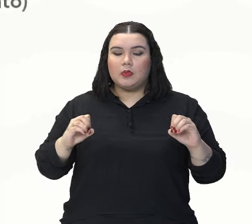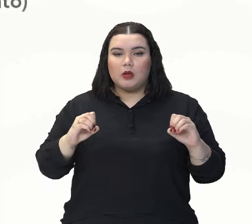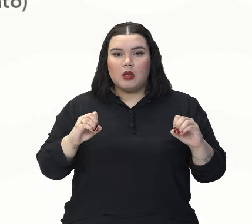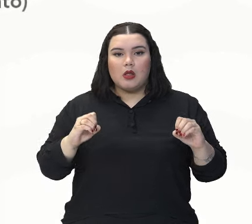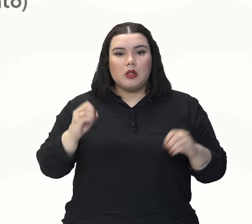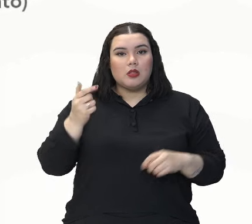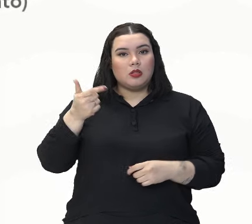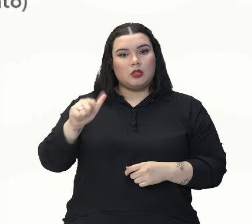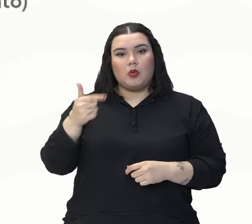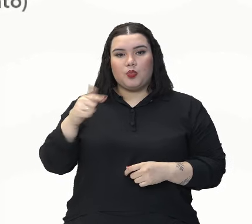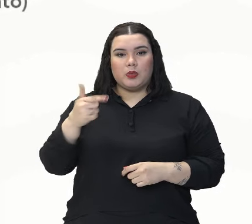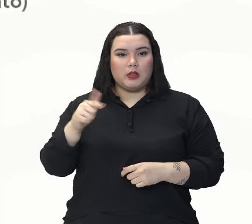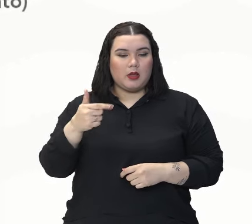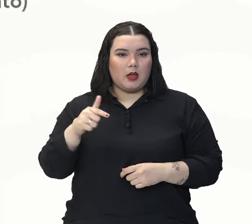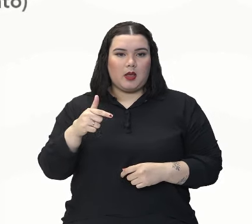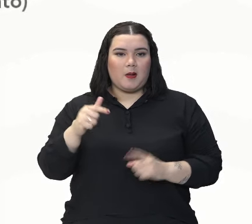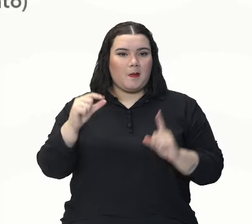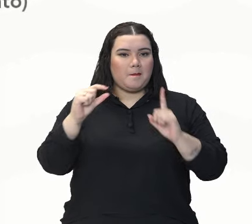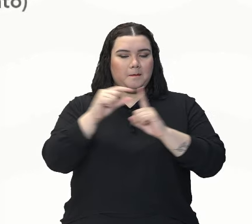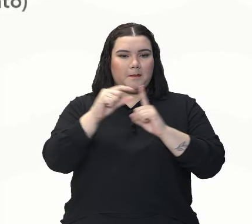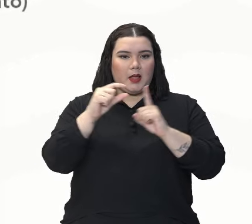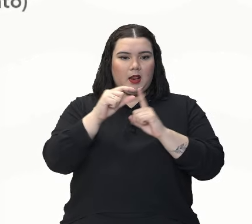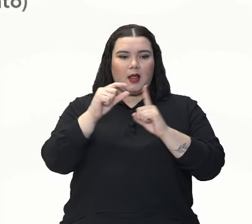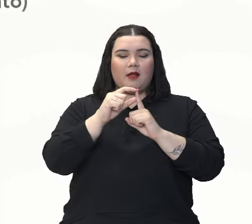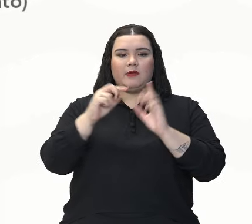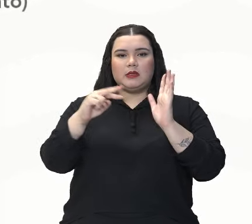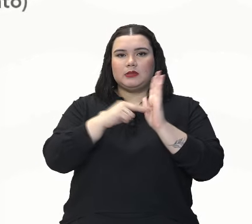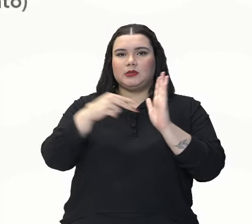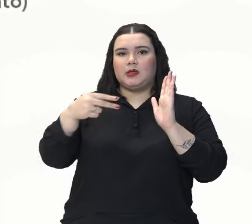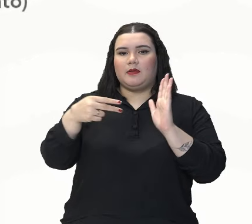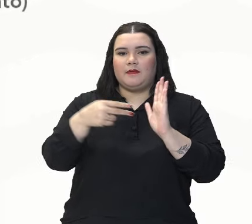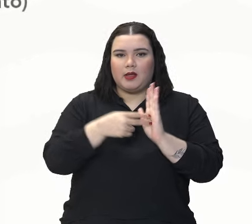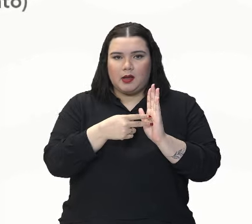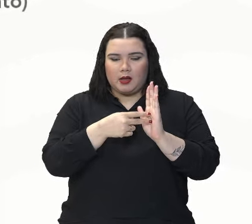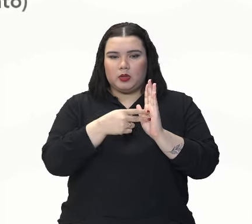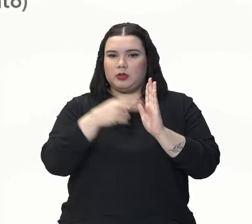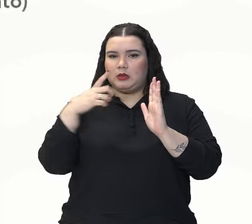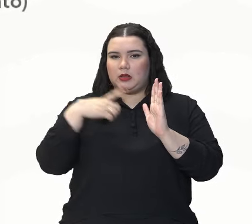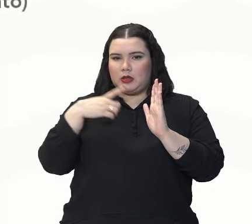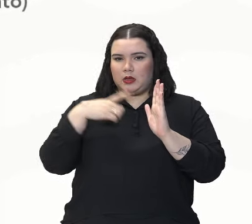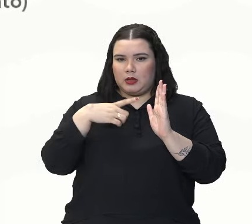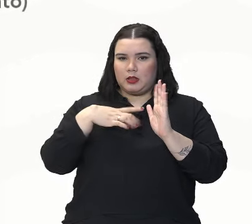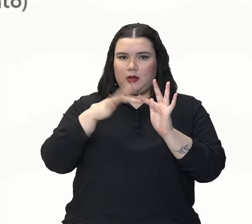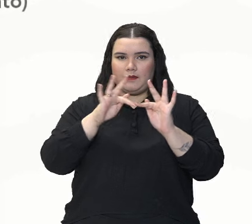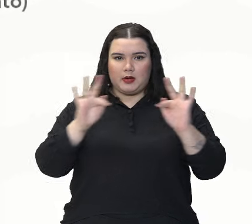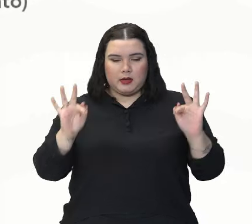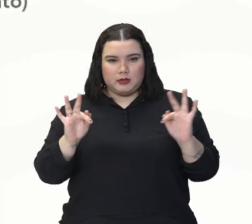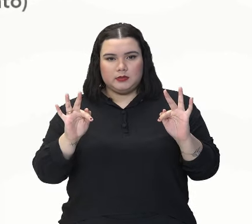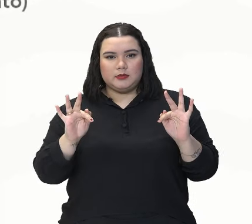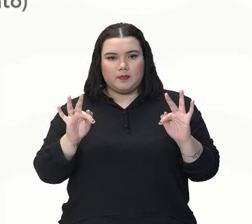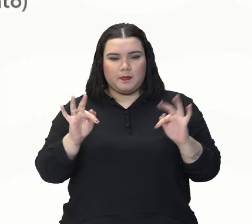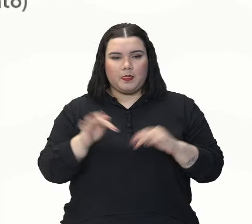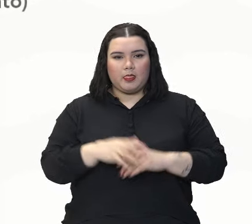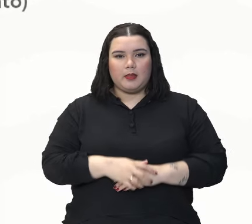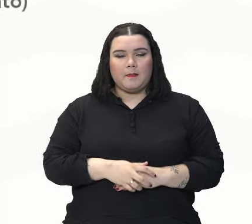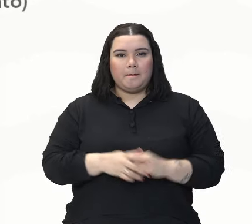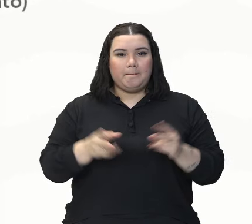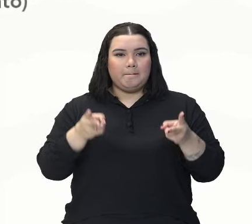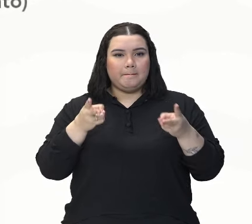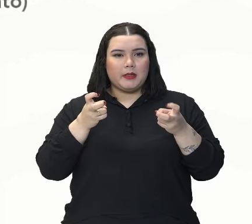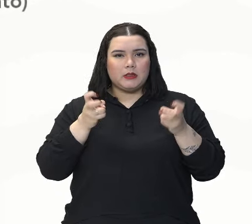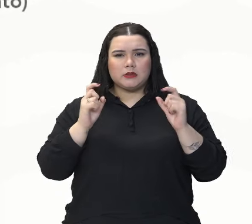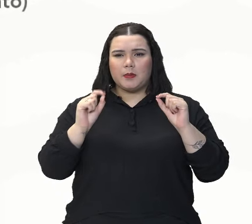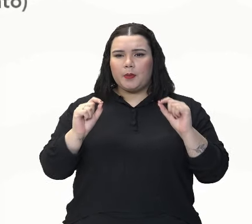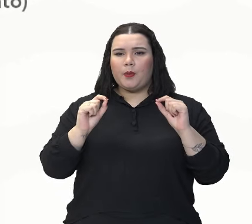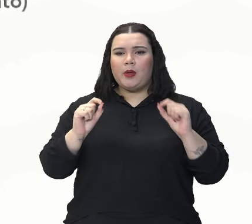esta palavrinha que dá sentido, que traz um sentido dentro da frase. Então, a gente observa